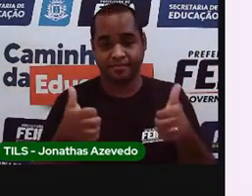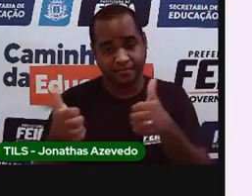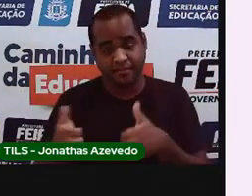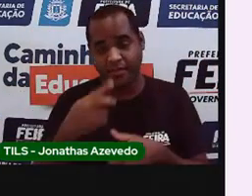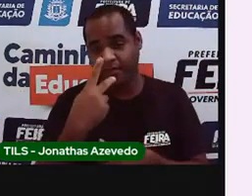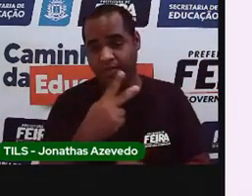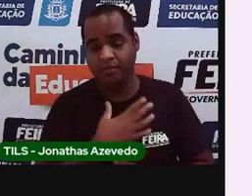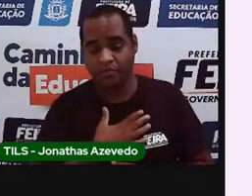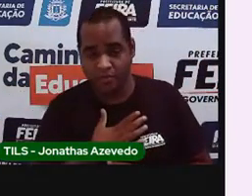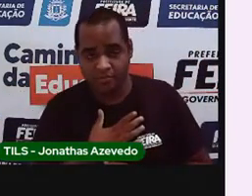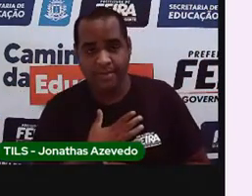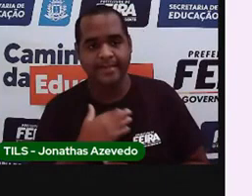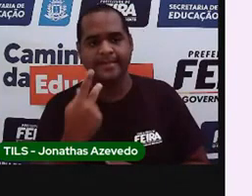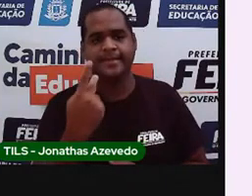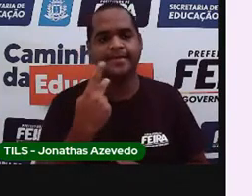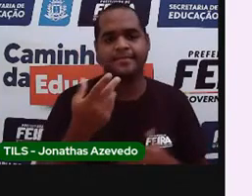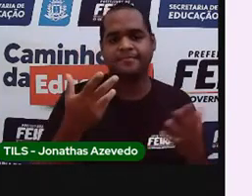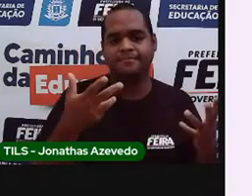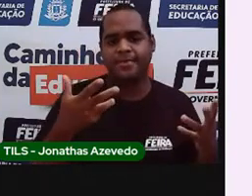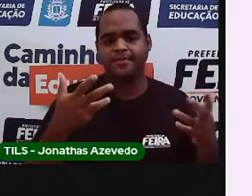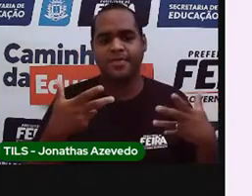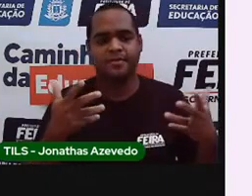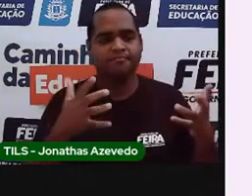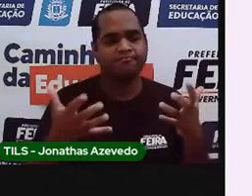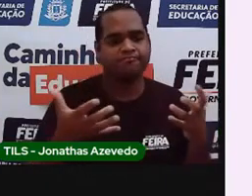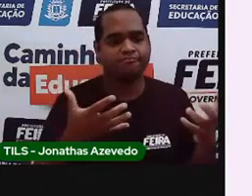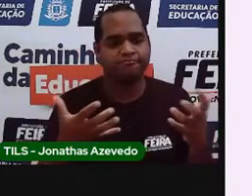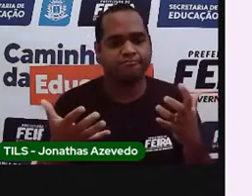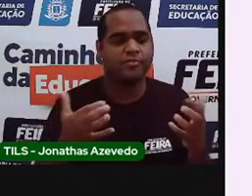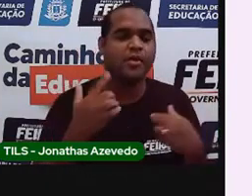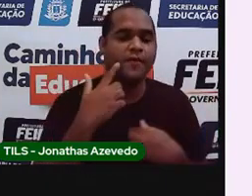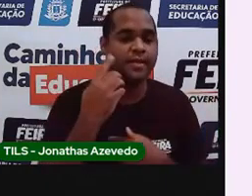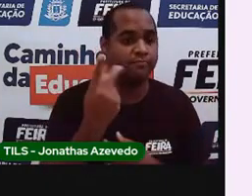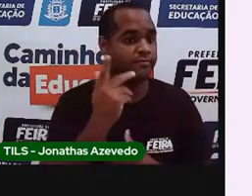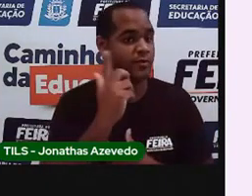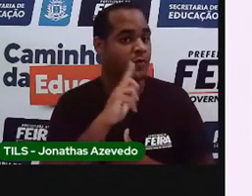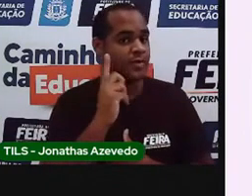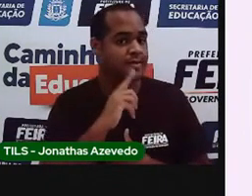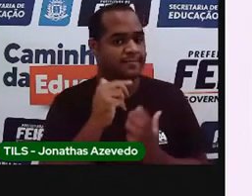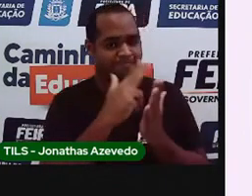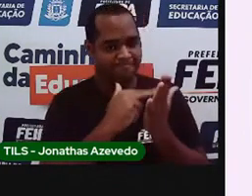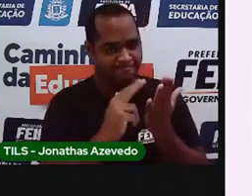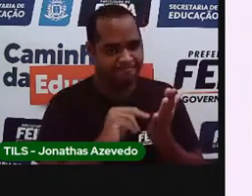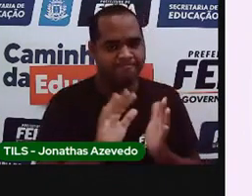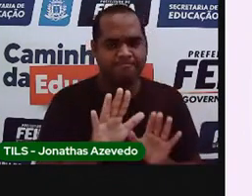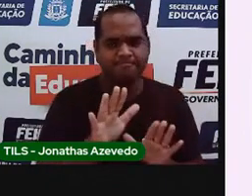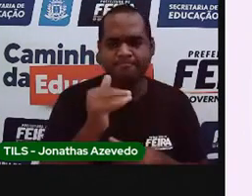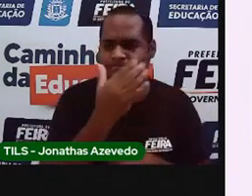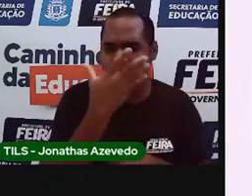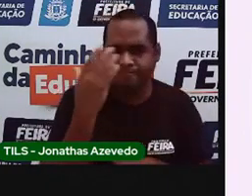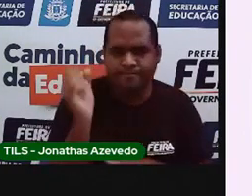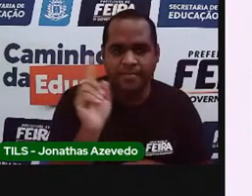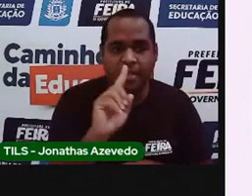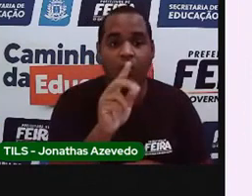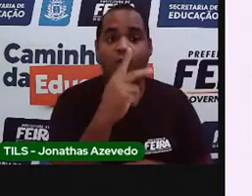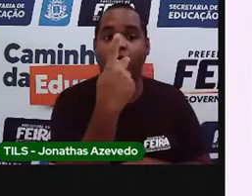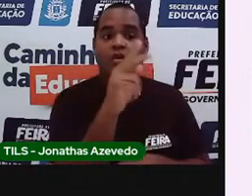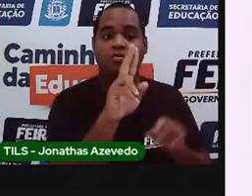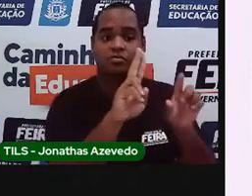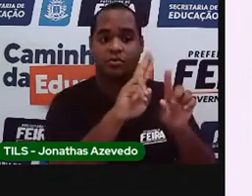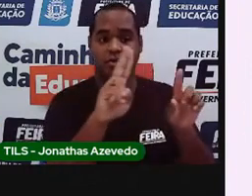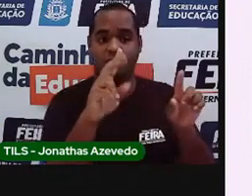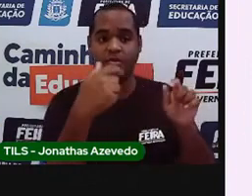gostou. O movimento que você gostou você vai tentar desenhar. Não esqueça de colocar o seu nome,